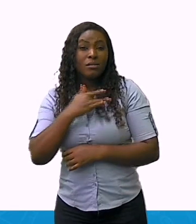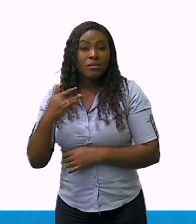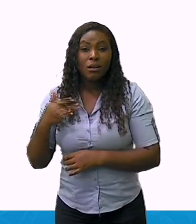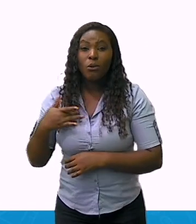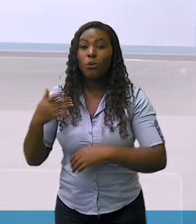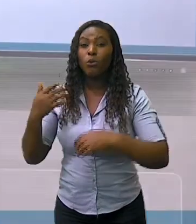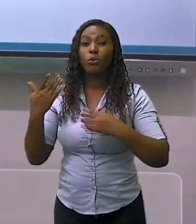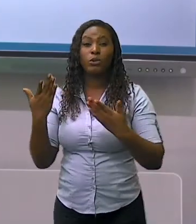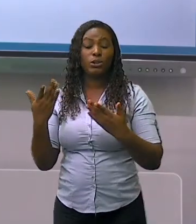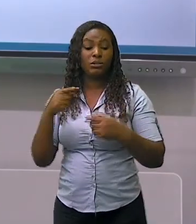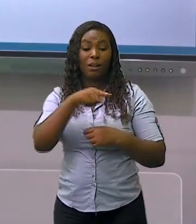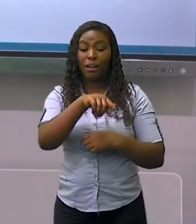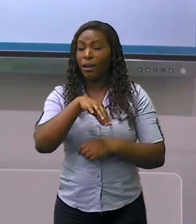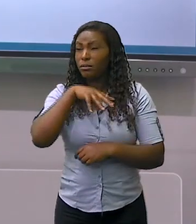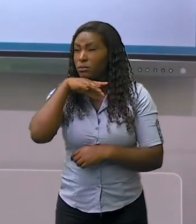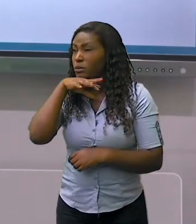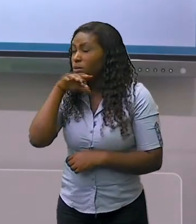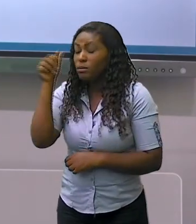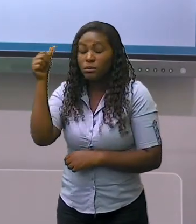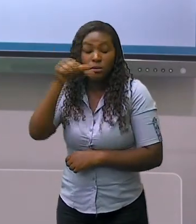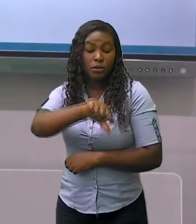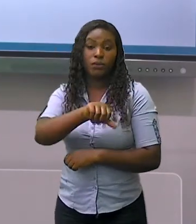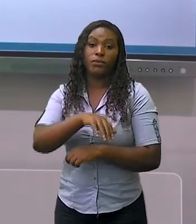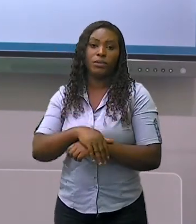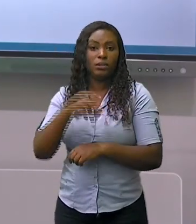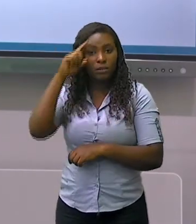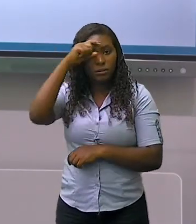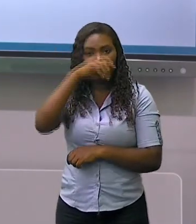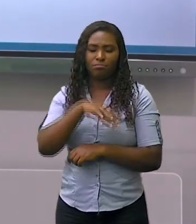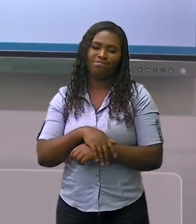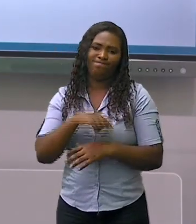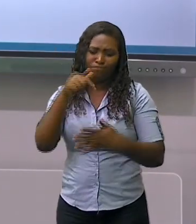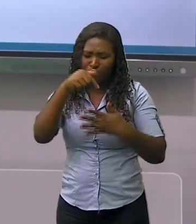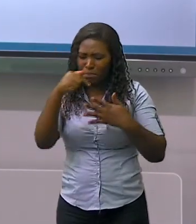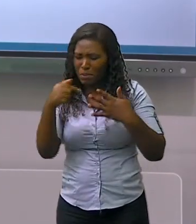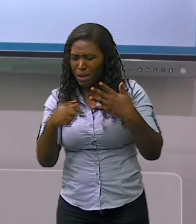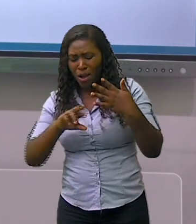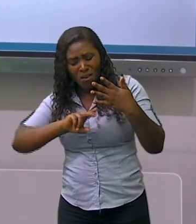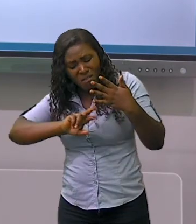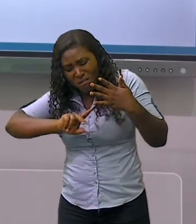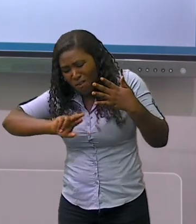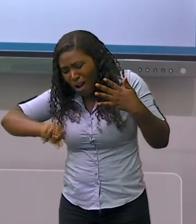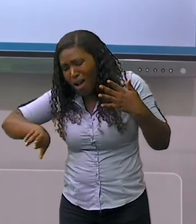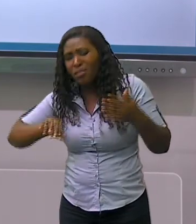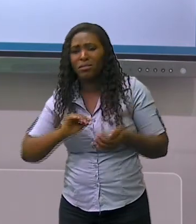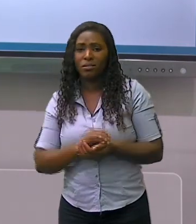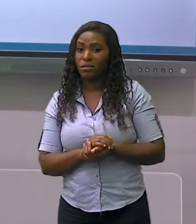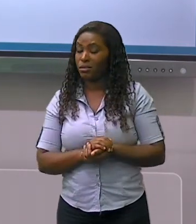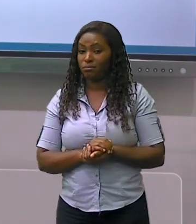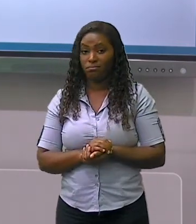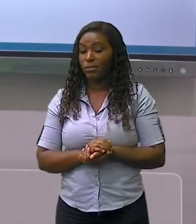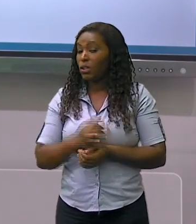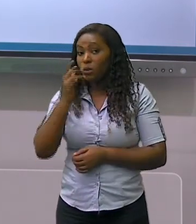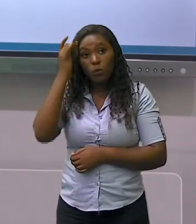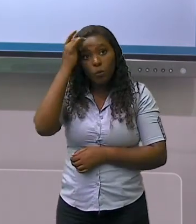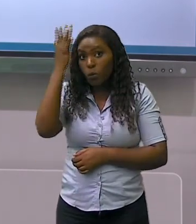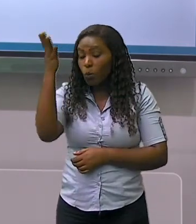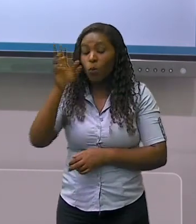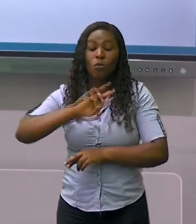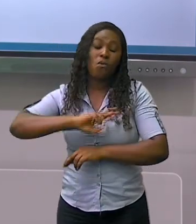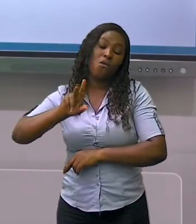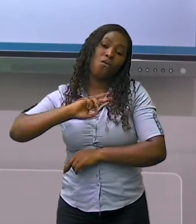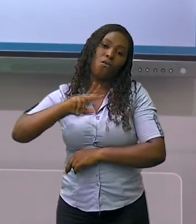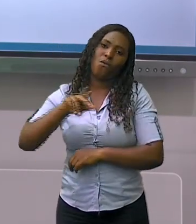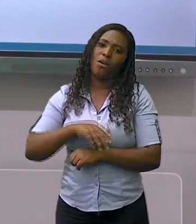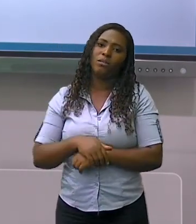educação, entre muitos outros. Perceba que não são fáceis as condições de